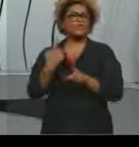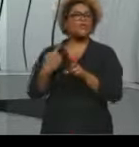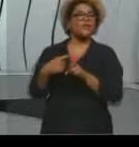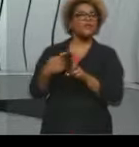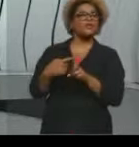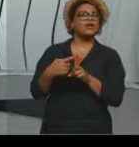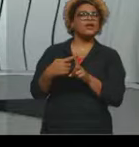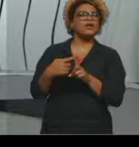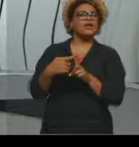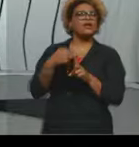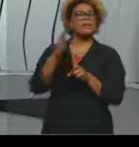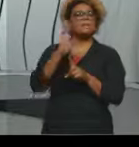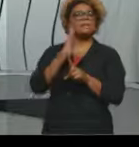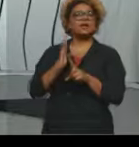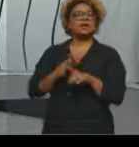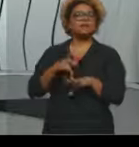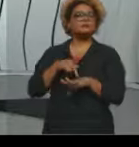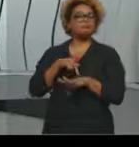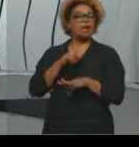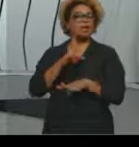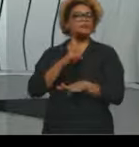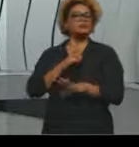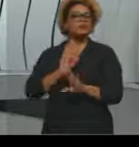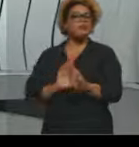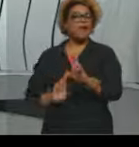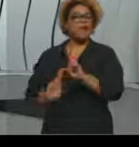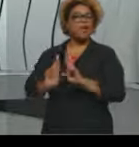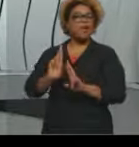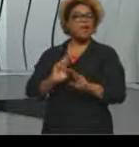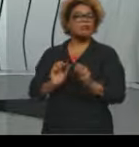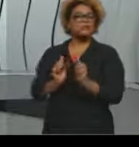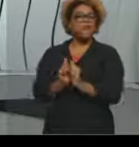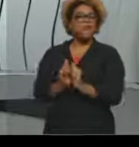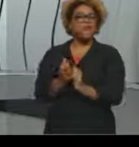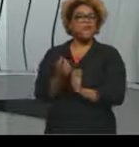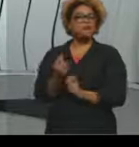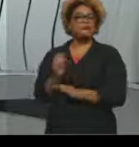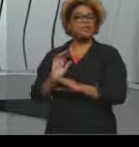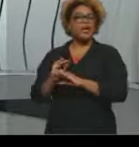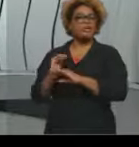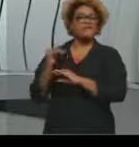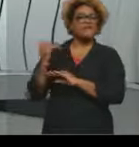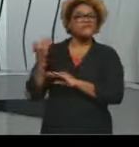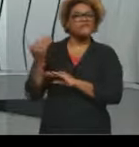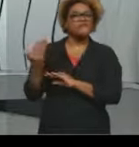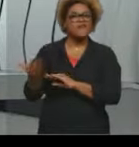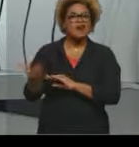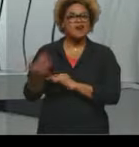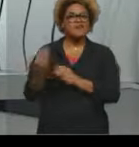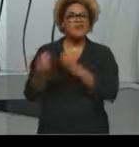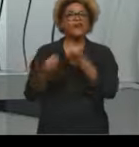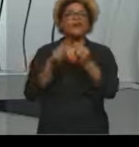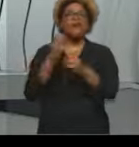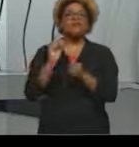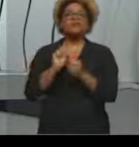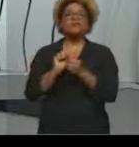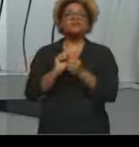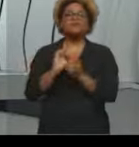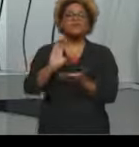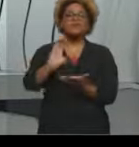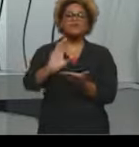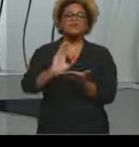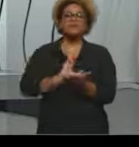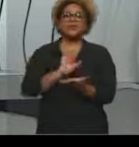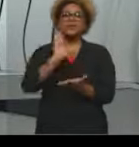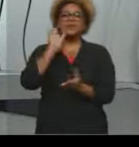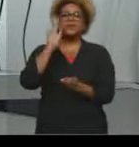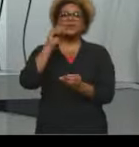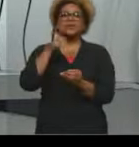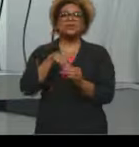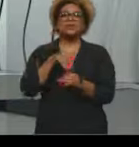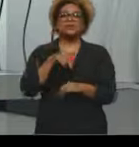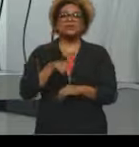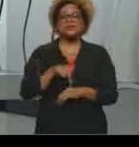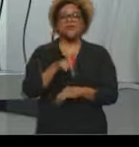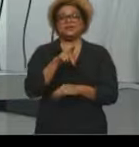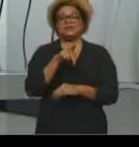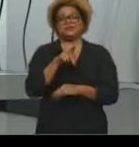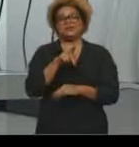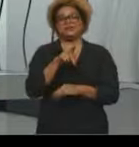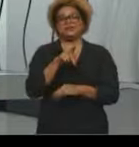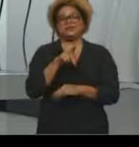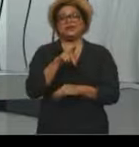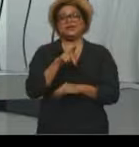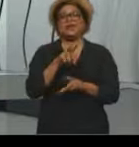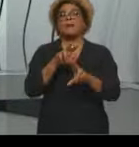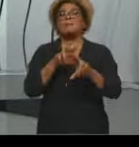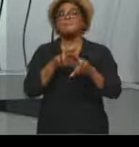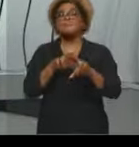contexto com o capital estrangeiro, como que esse capital era investido aqui e, por consequência disso, é que a gente